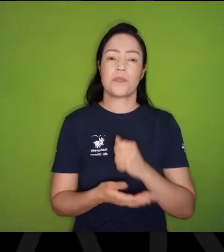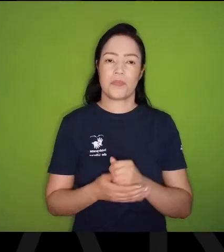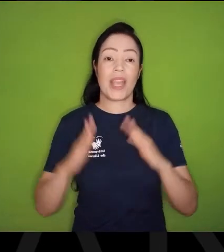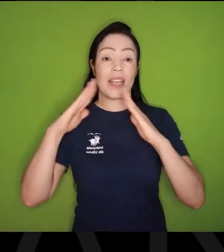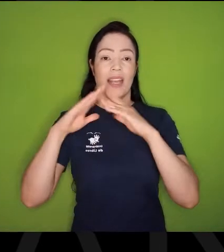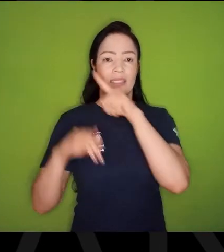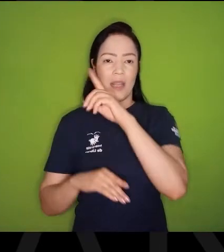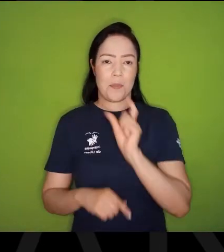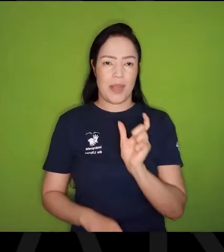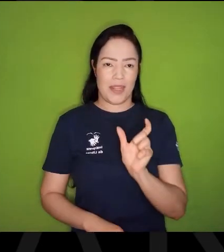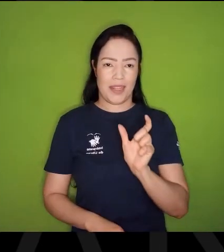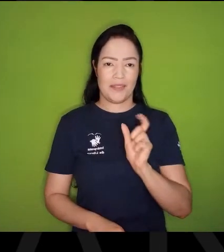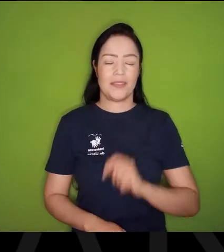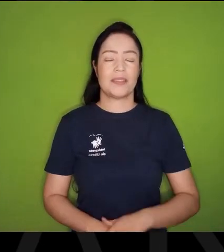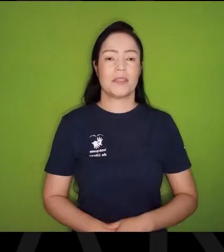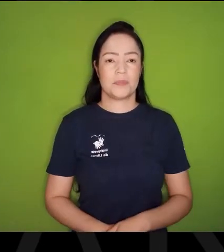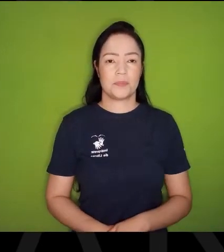Palavra,